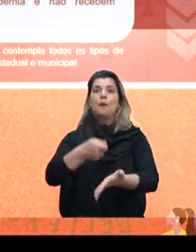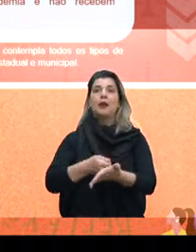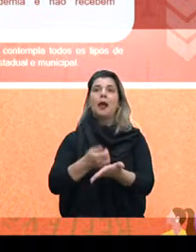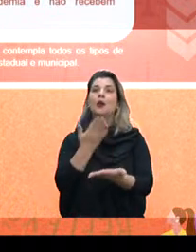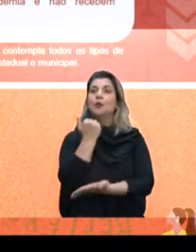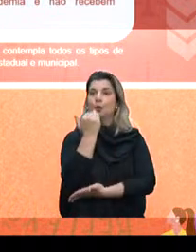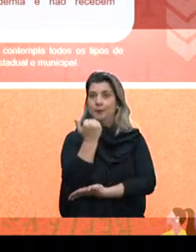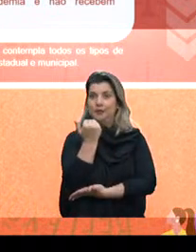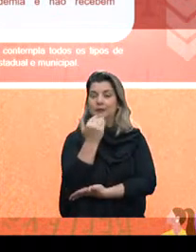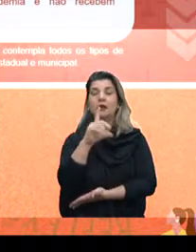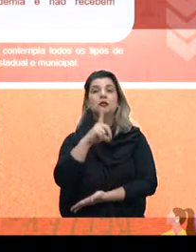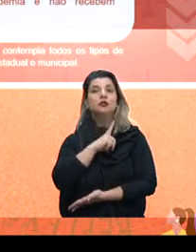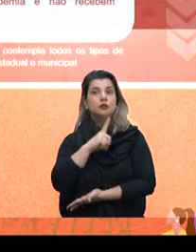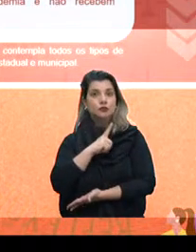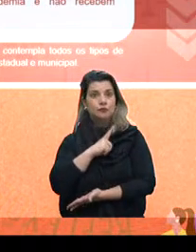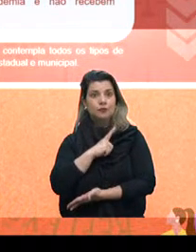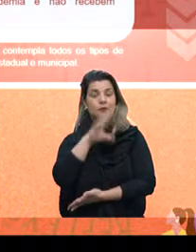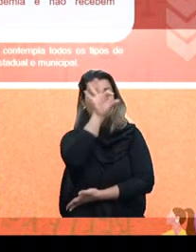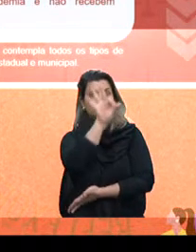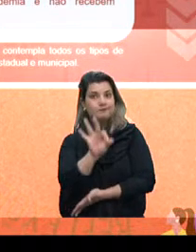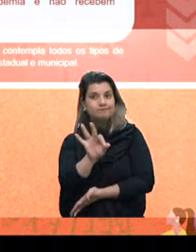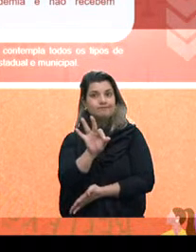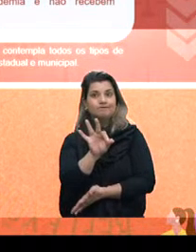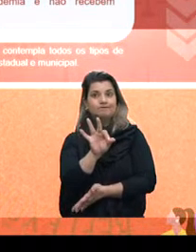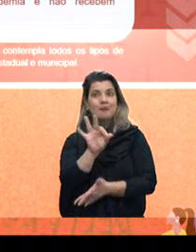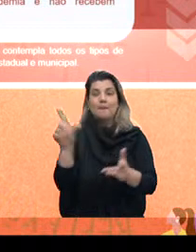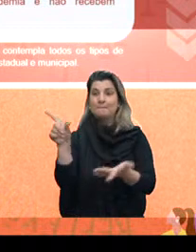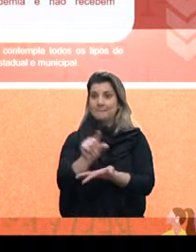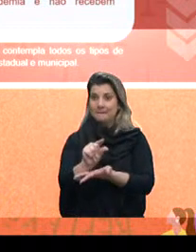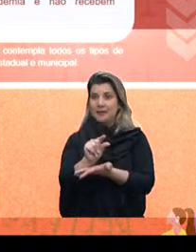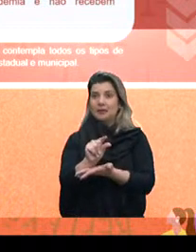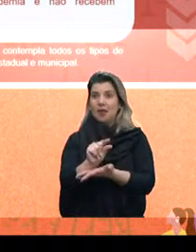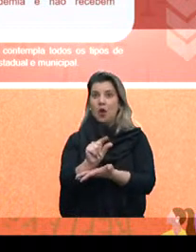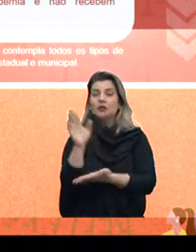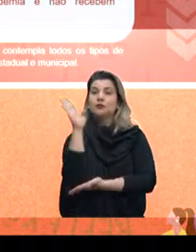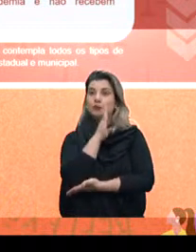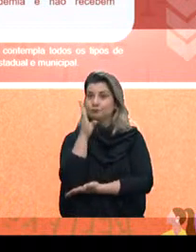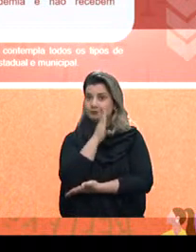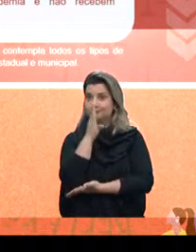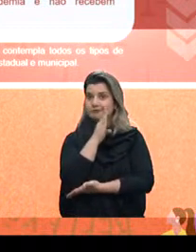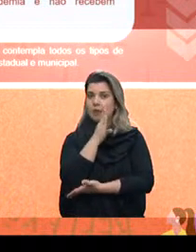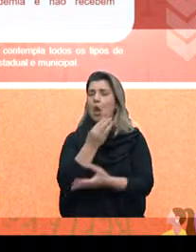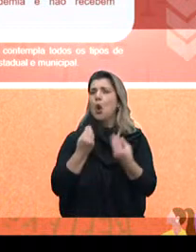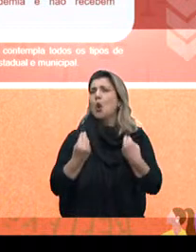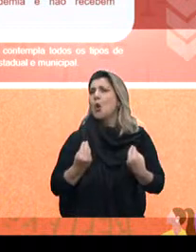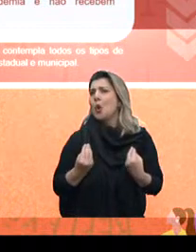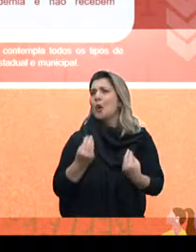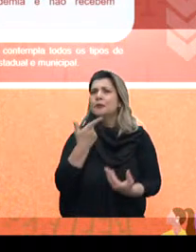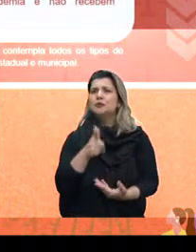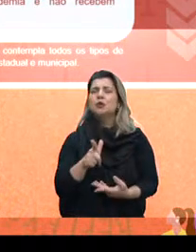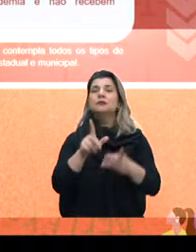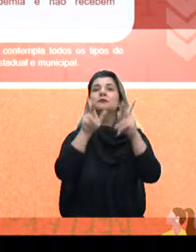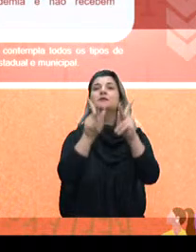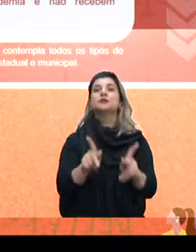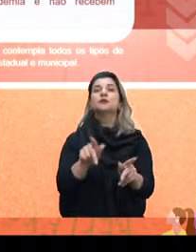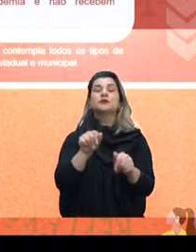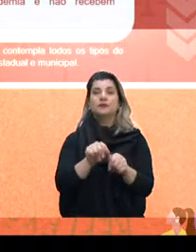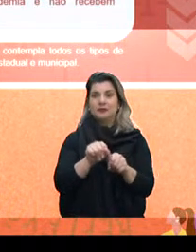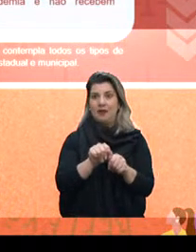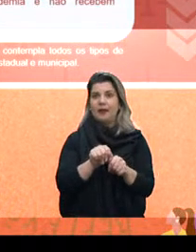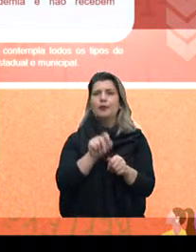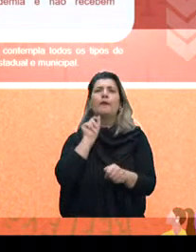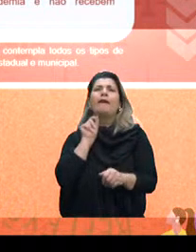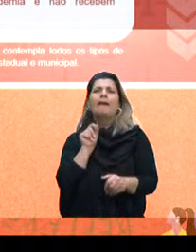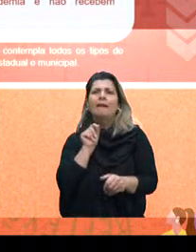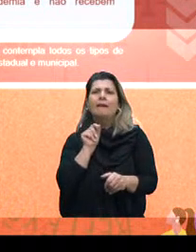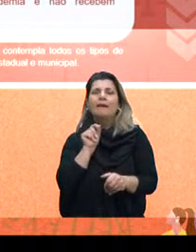e nós tivemos um percentual menor de auxílio emergencial, como é que os outros fizeram? Quem eram eles? Então, gente fez uma